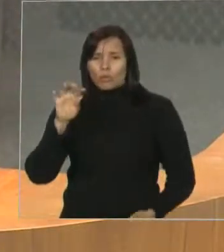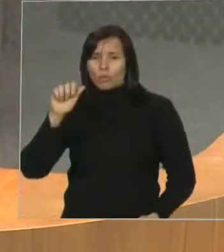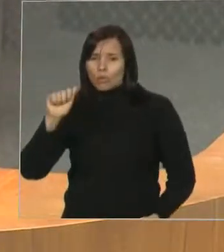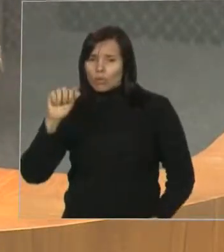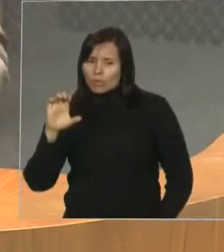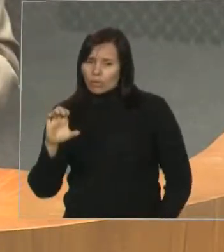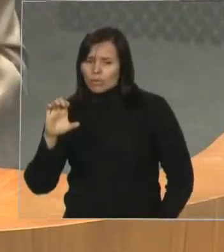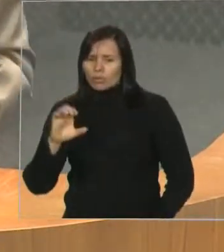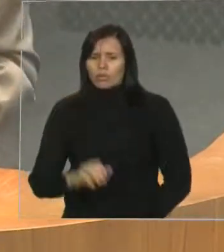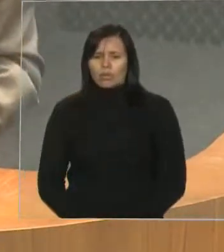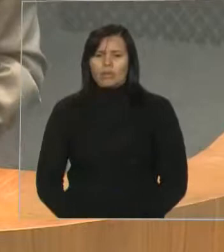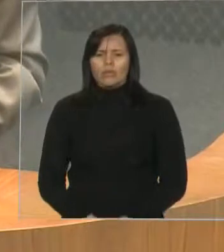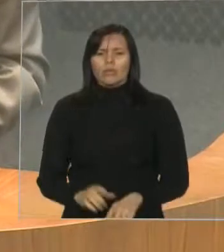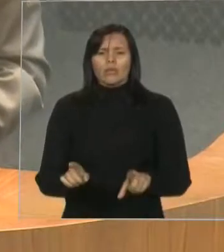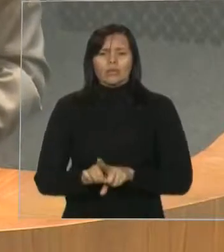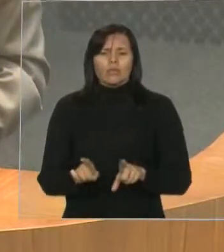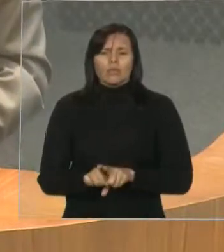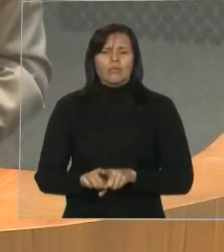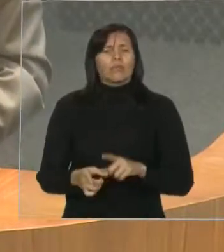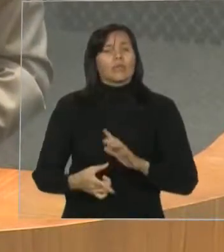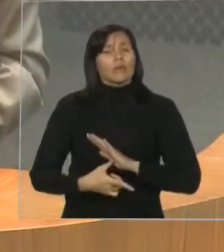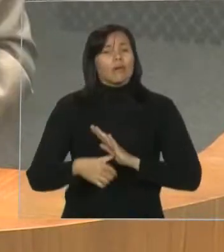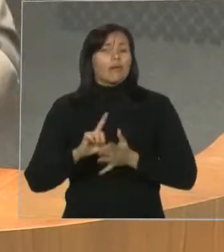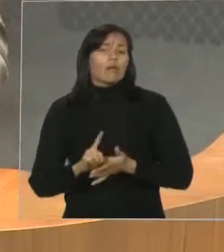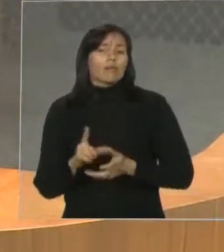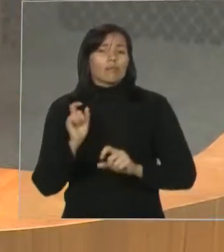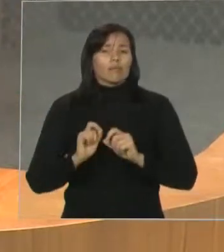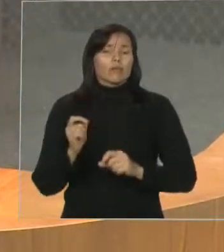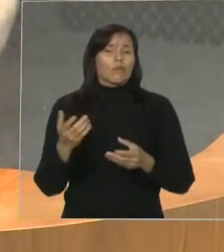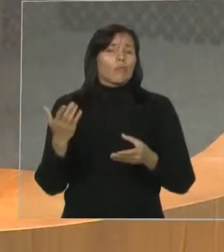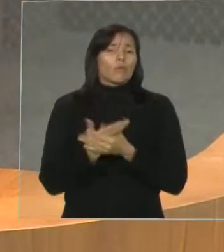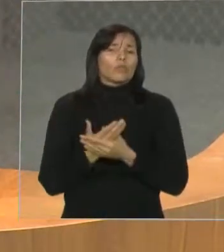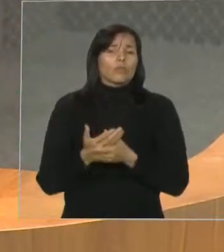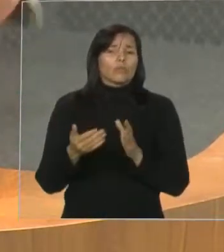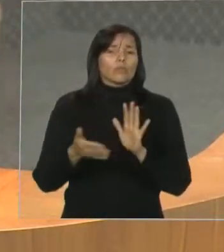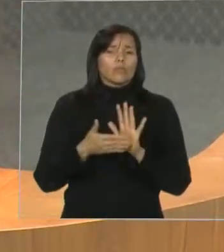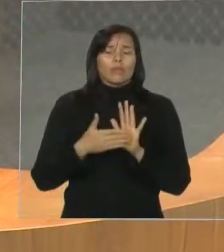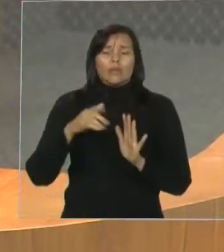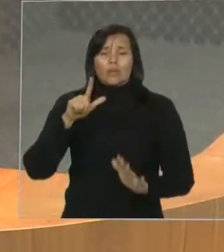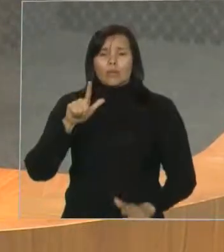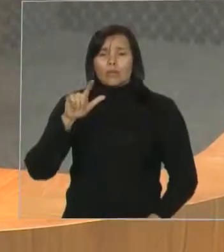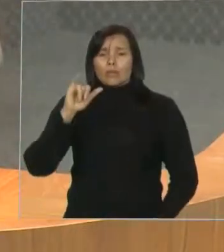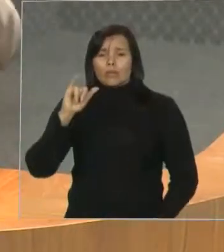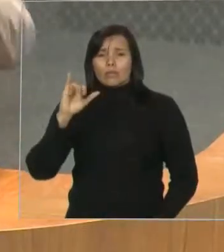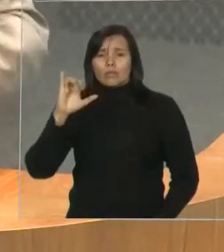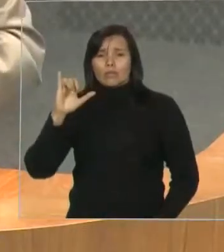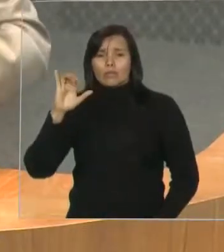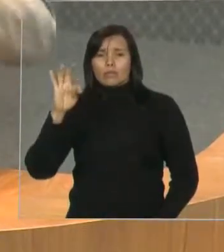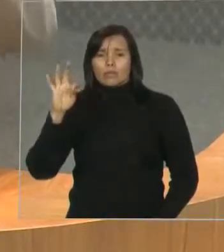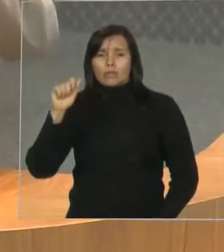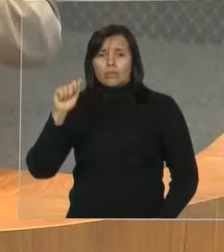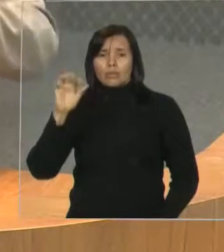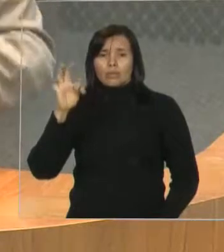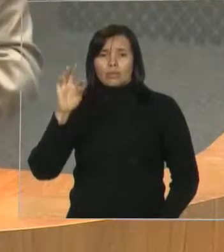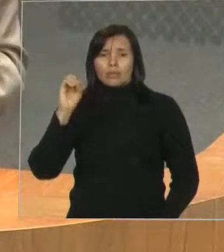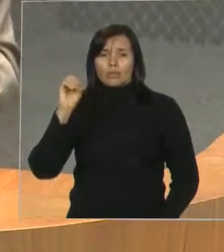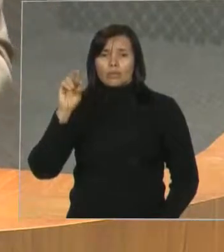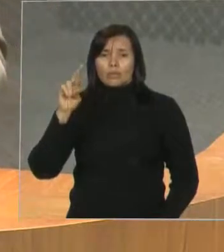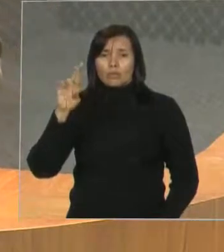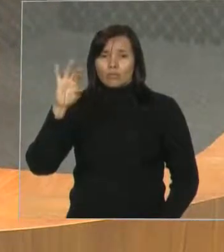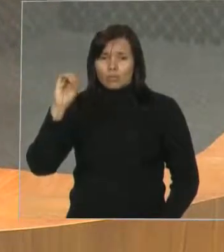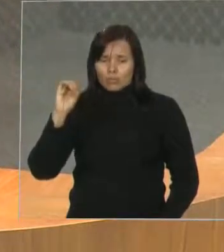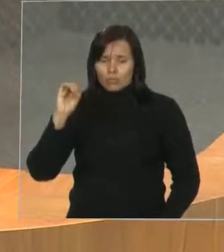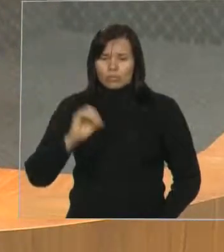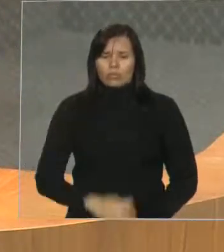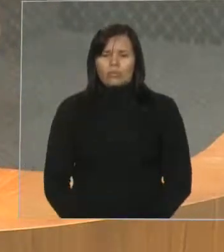um processo licitatório que atenda às exigências das necessidades do consumidor, que possa realmente melhorar o sistema de serviço